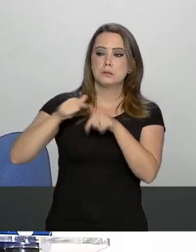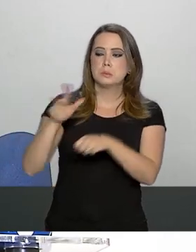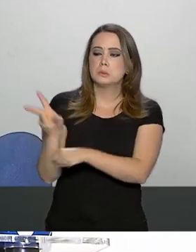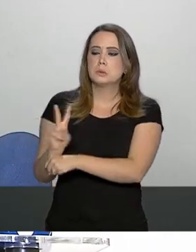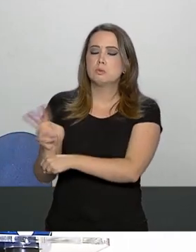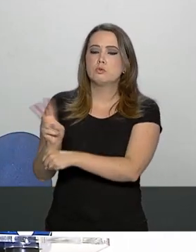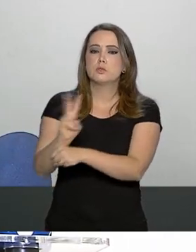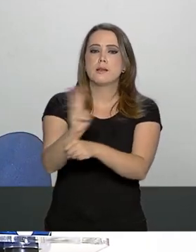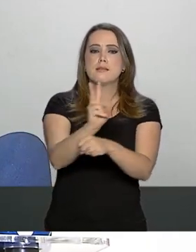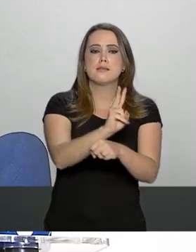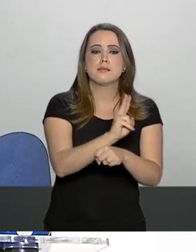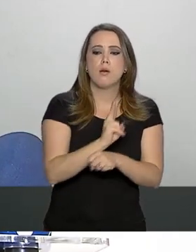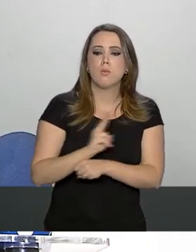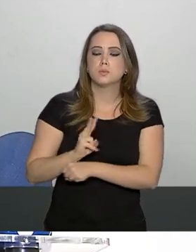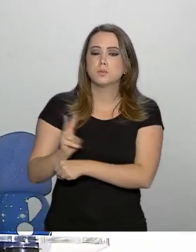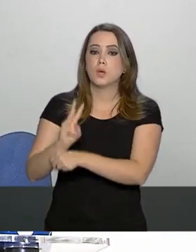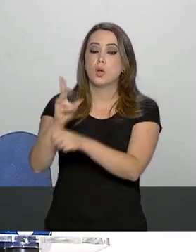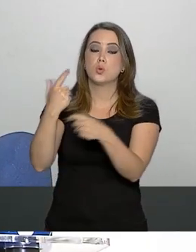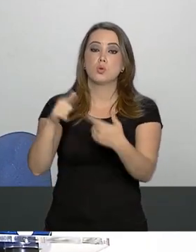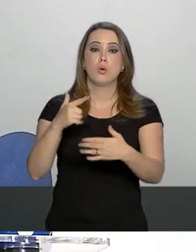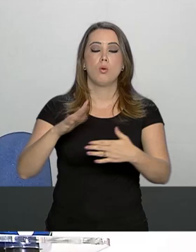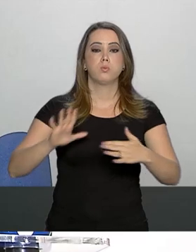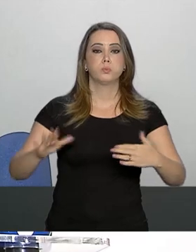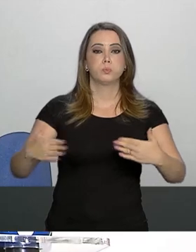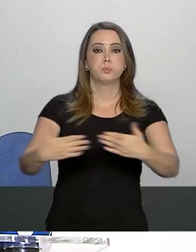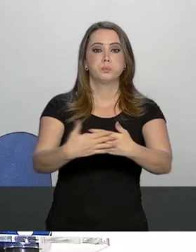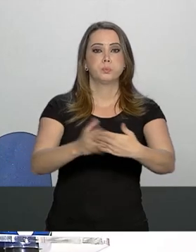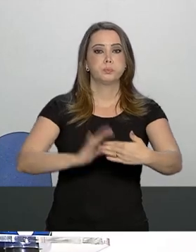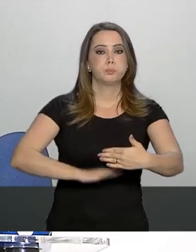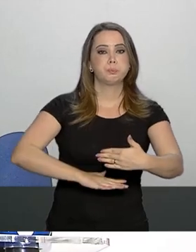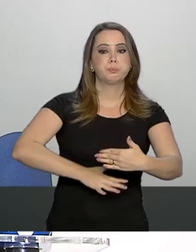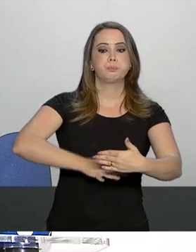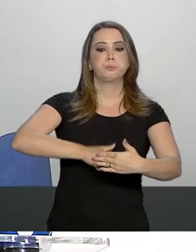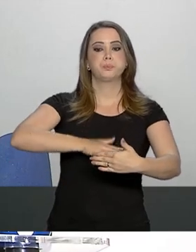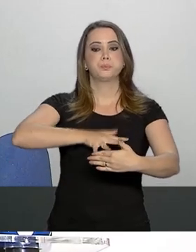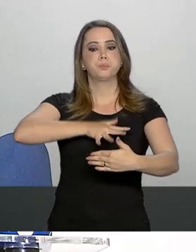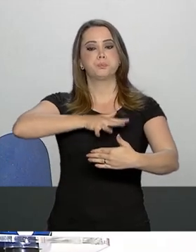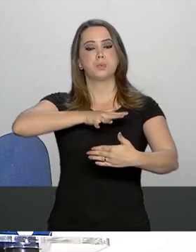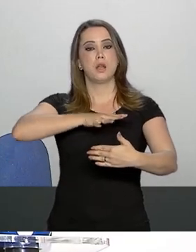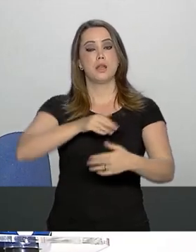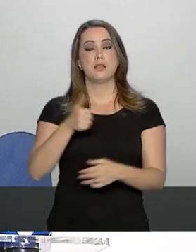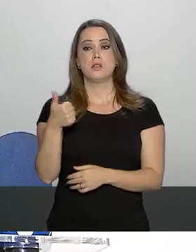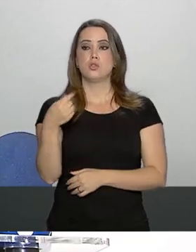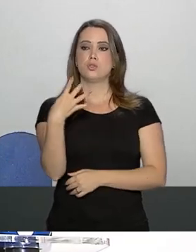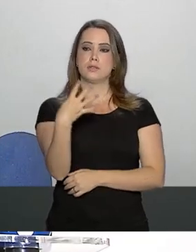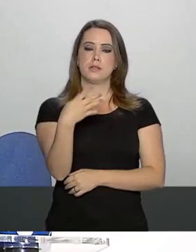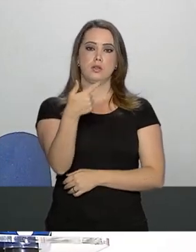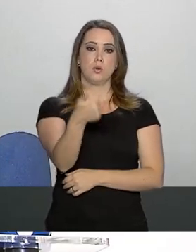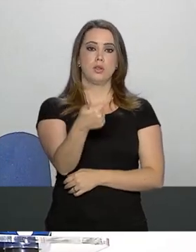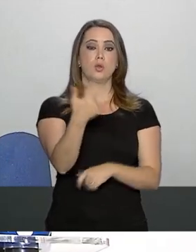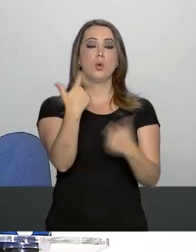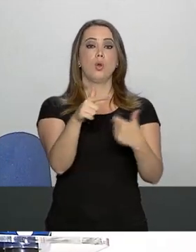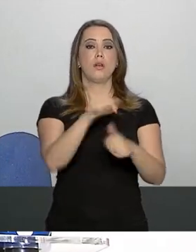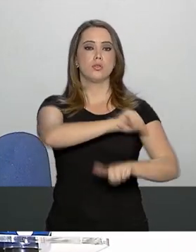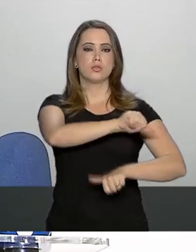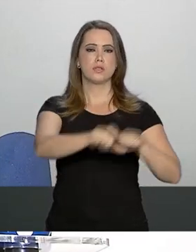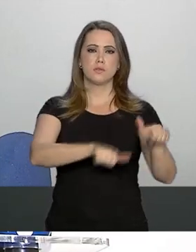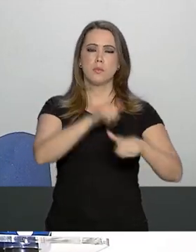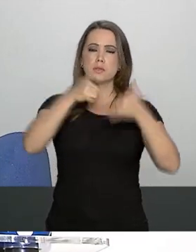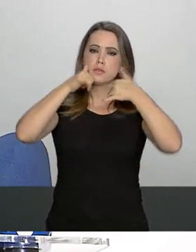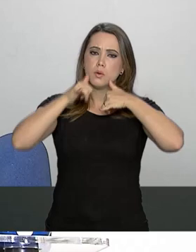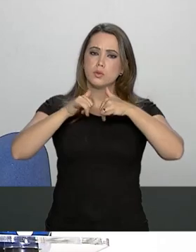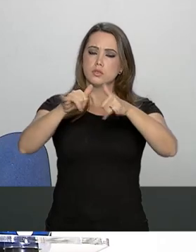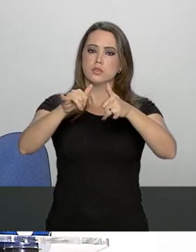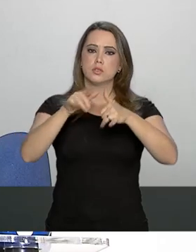fiscalização em loco de barragens de 142 usinas hidrelétricas. Então, em